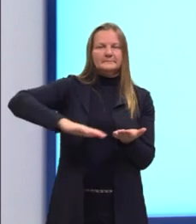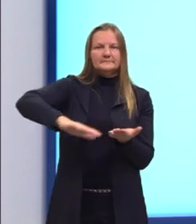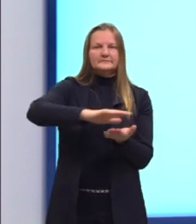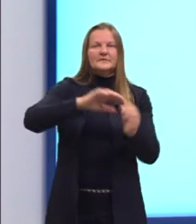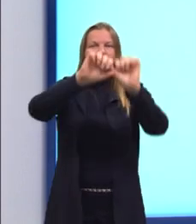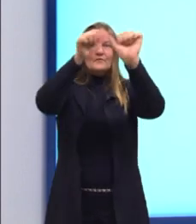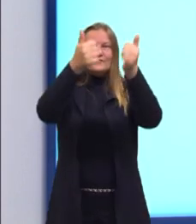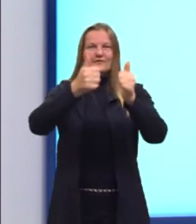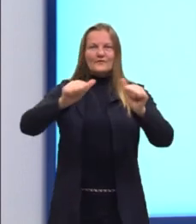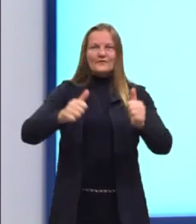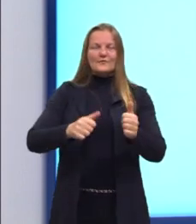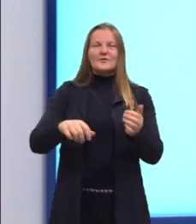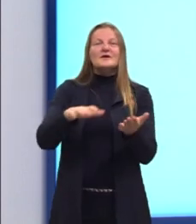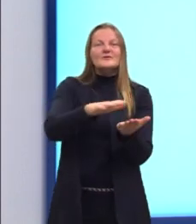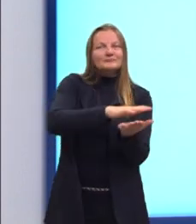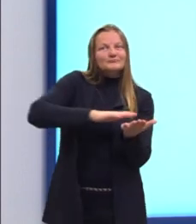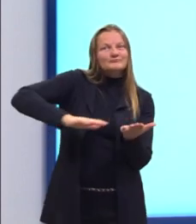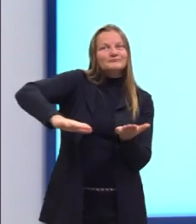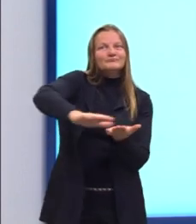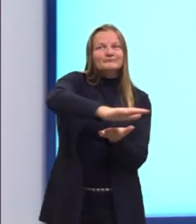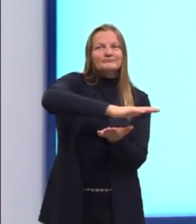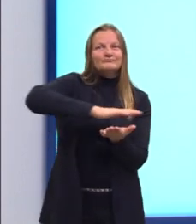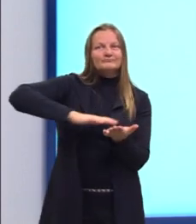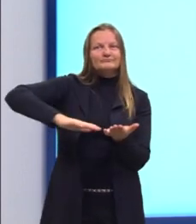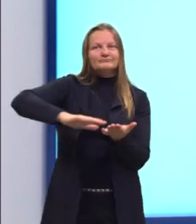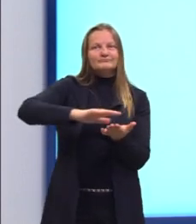figura ali, então, sobre o mesmo plano.